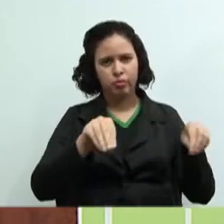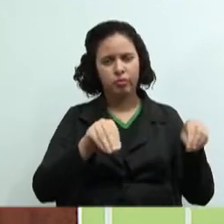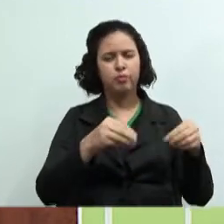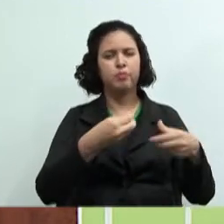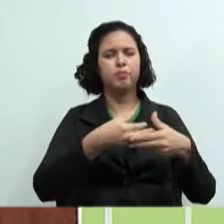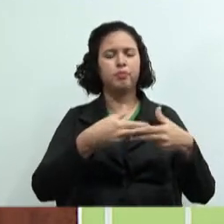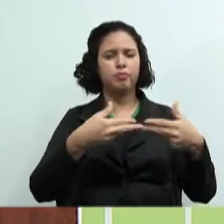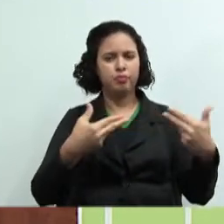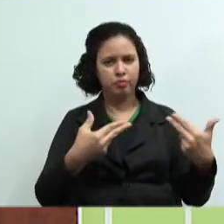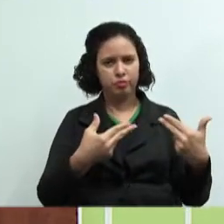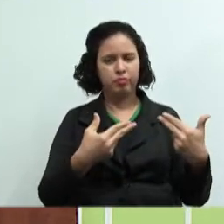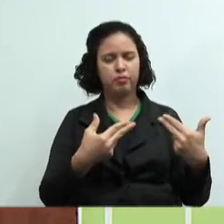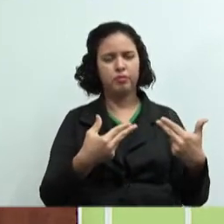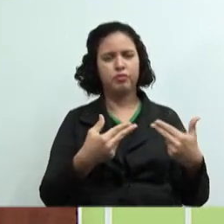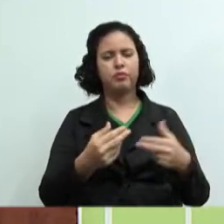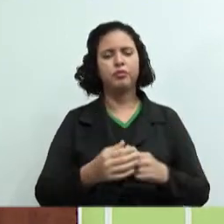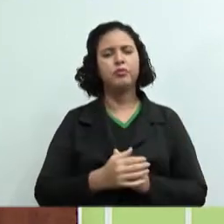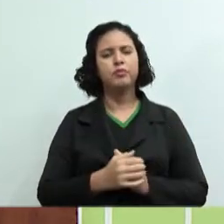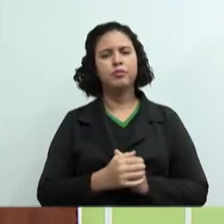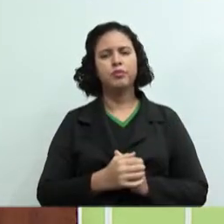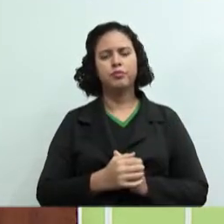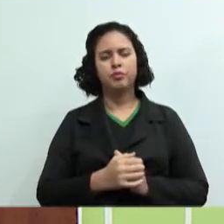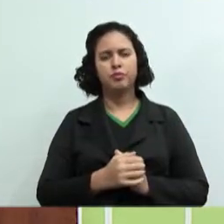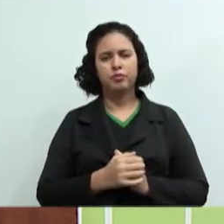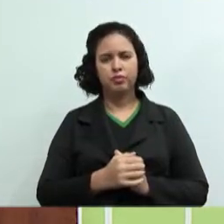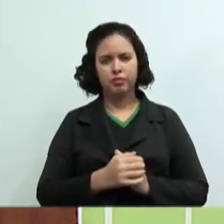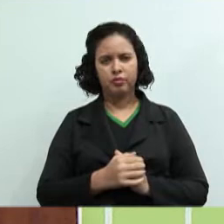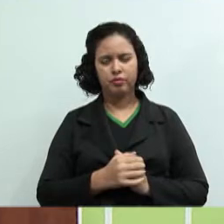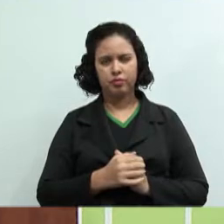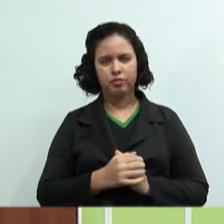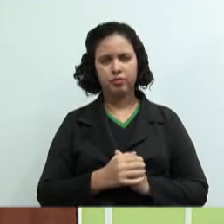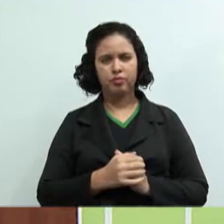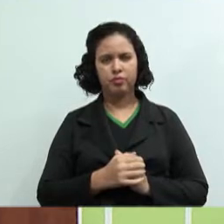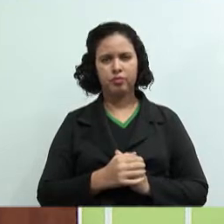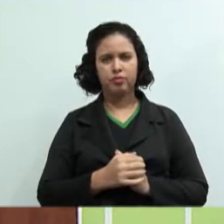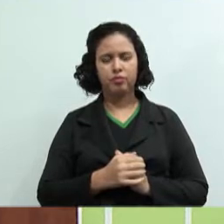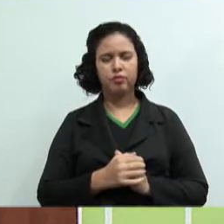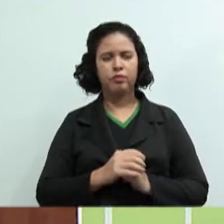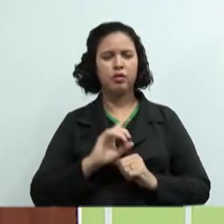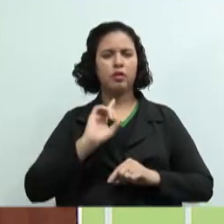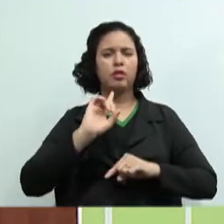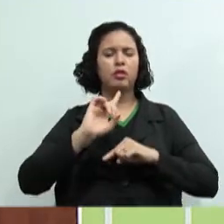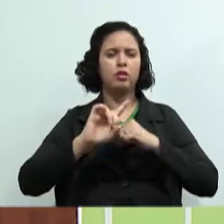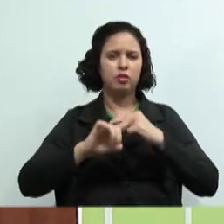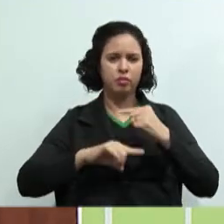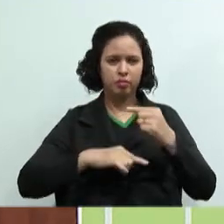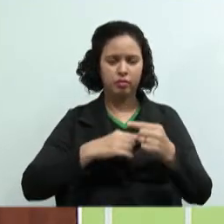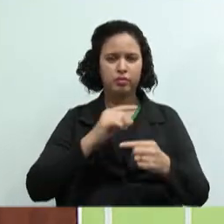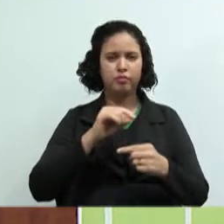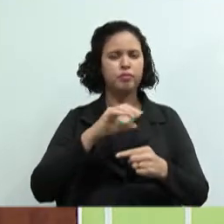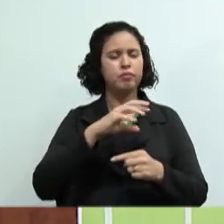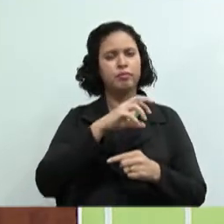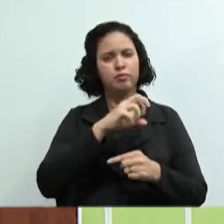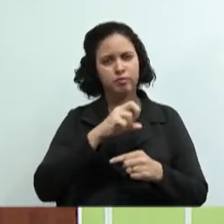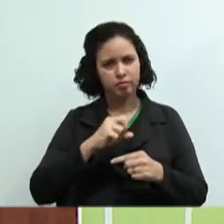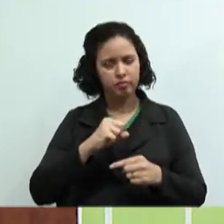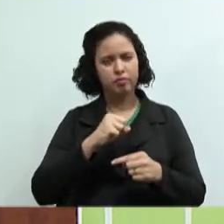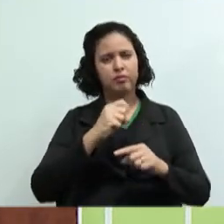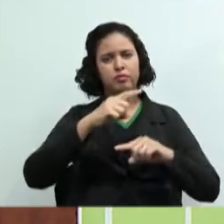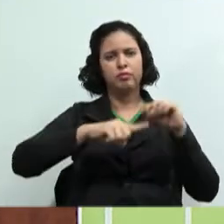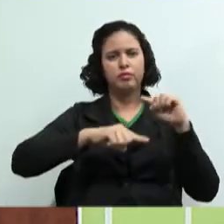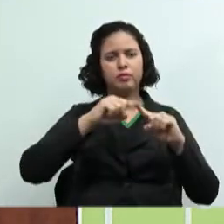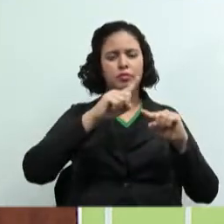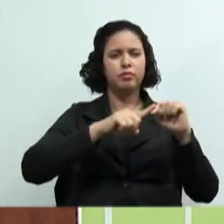Tudo isso. Feito isso, depois o que eu vou fazer? Vou pegar todo esse material e vou começar a minha produção de pudim.